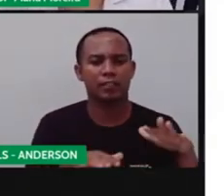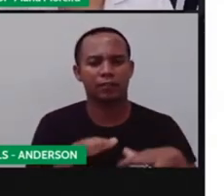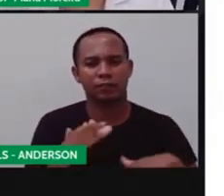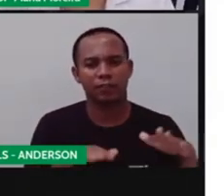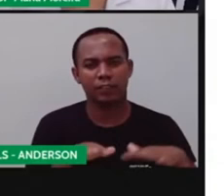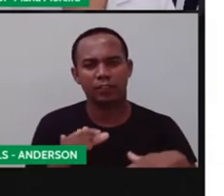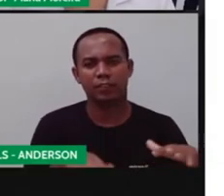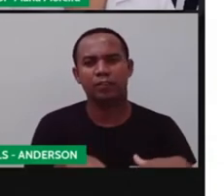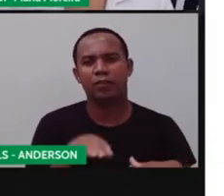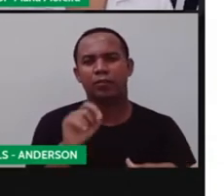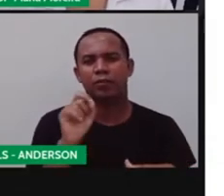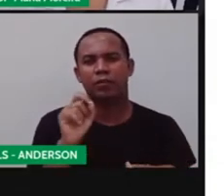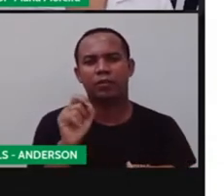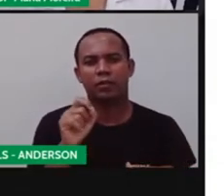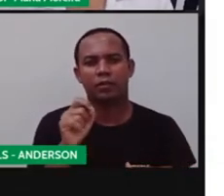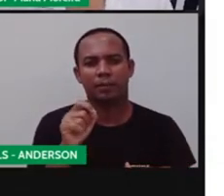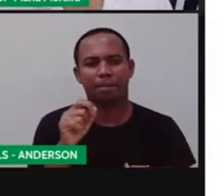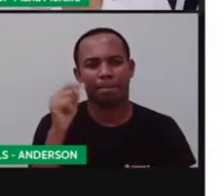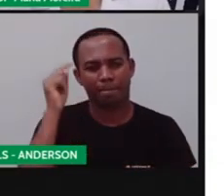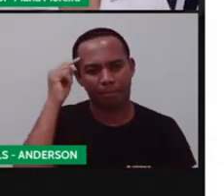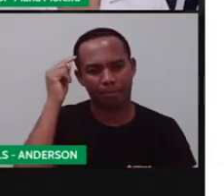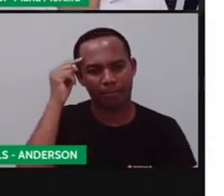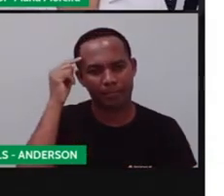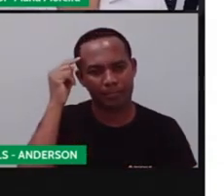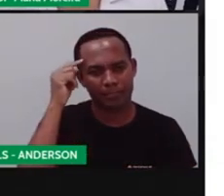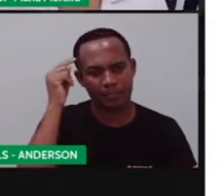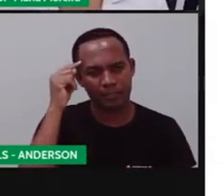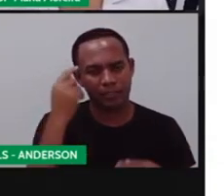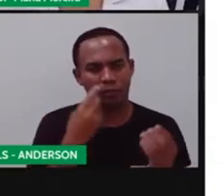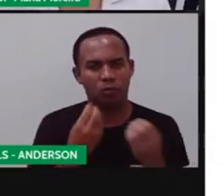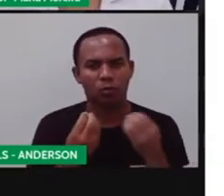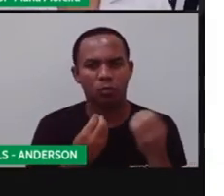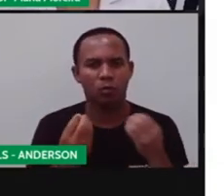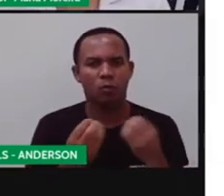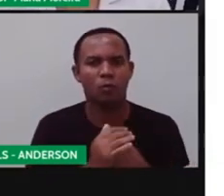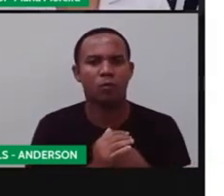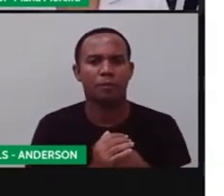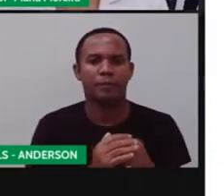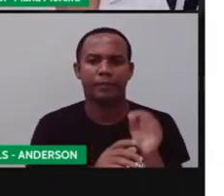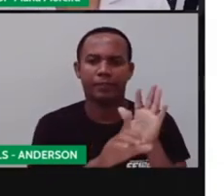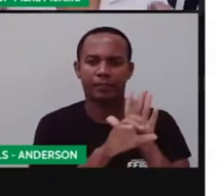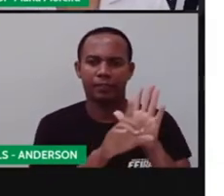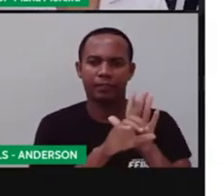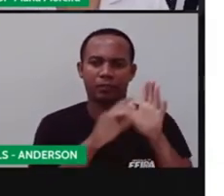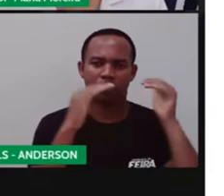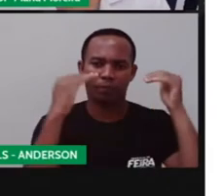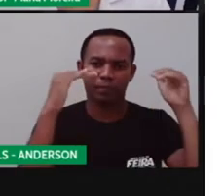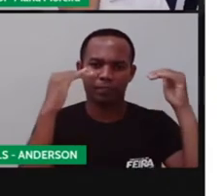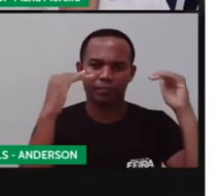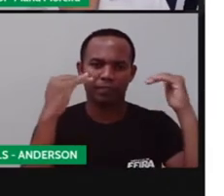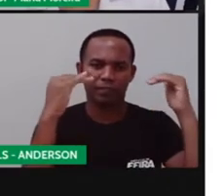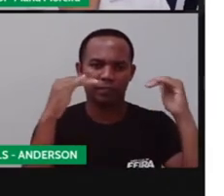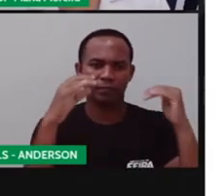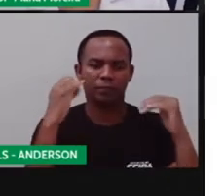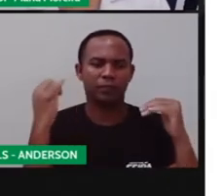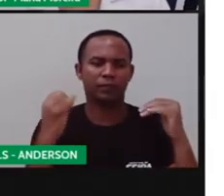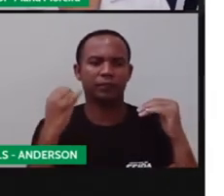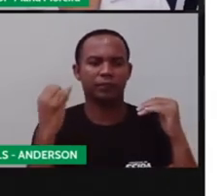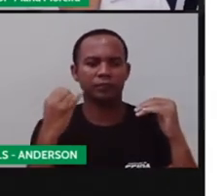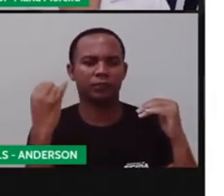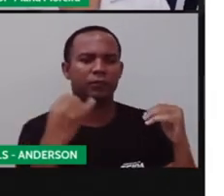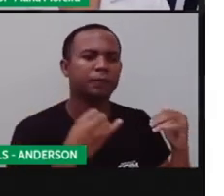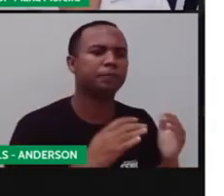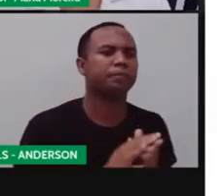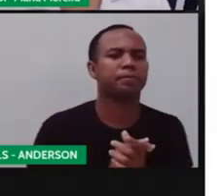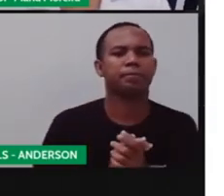polêmica, né? Polêmica. É preciso atender uma série de exigências legais para anunciar